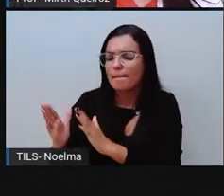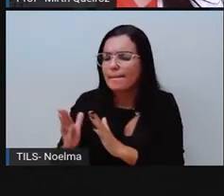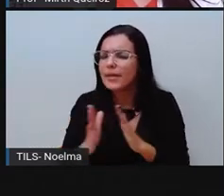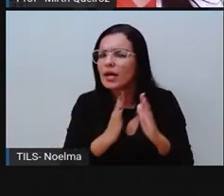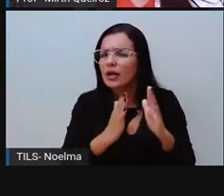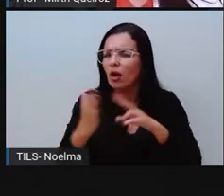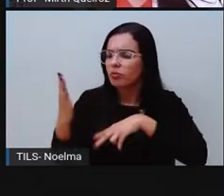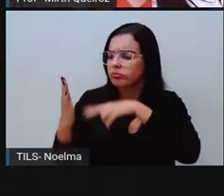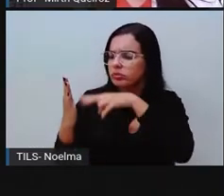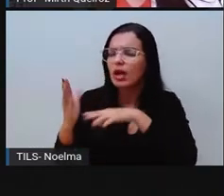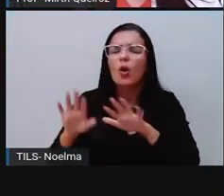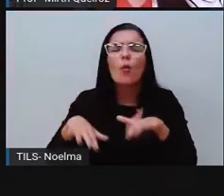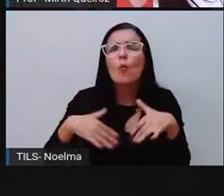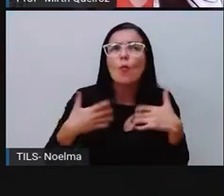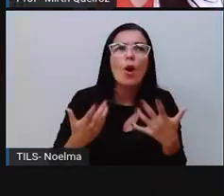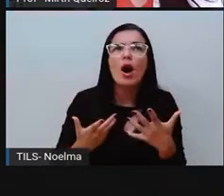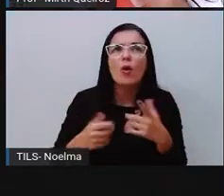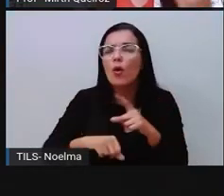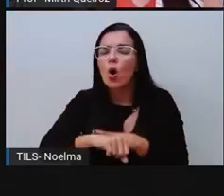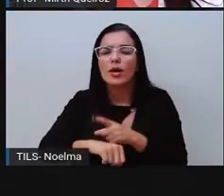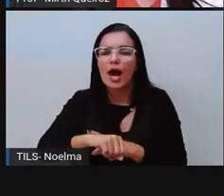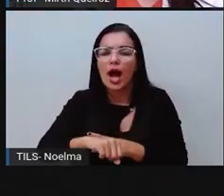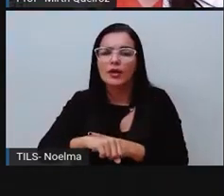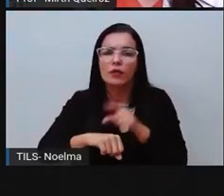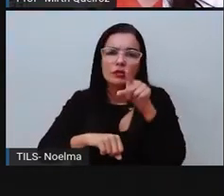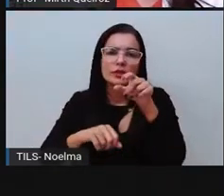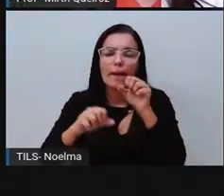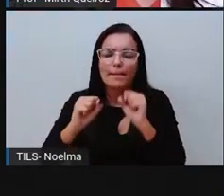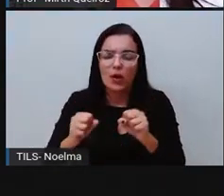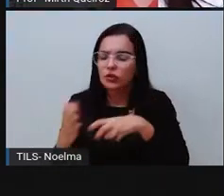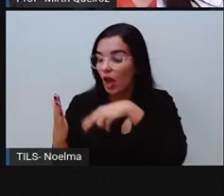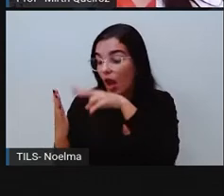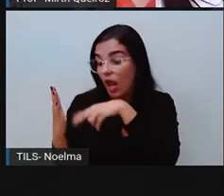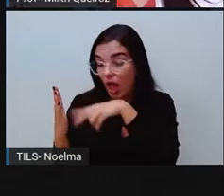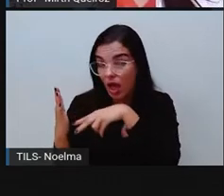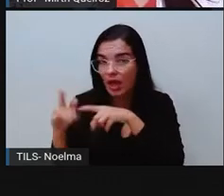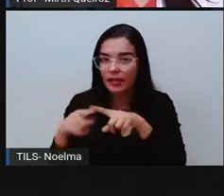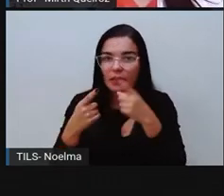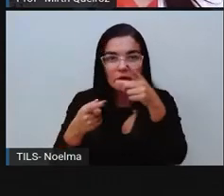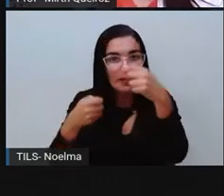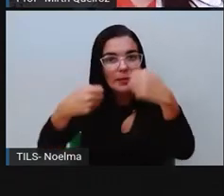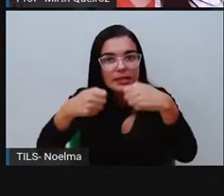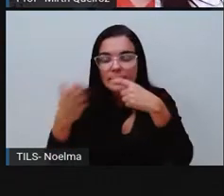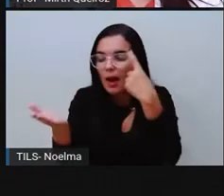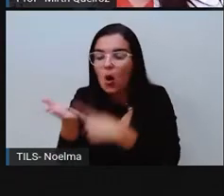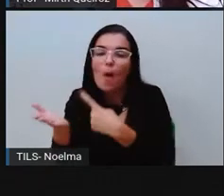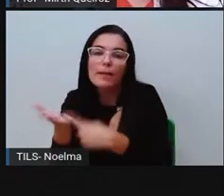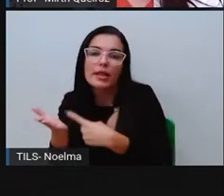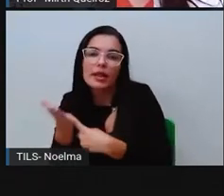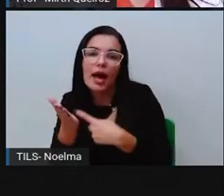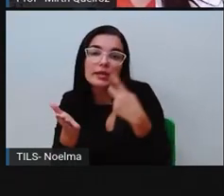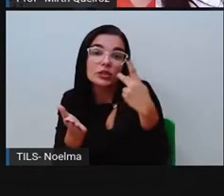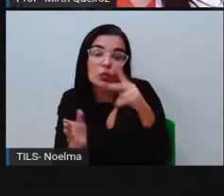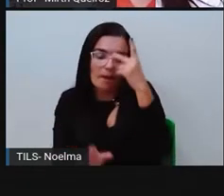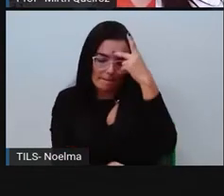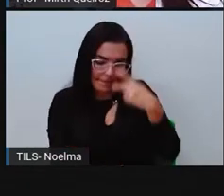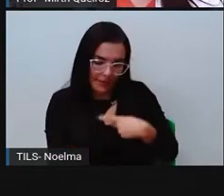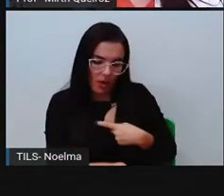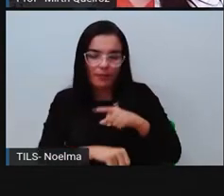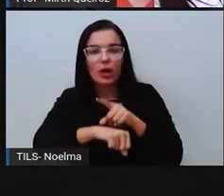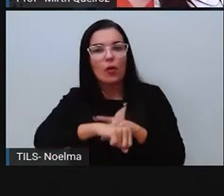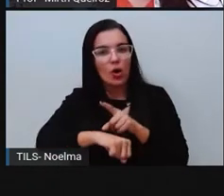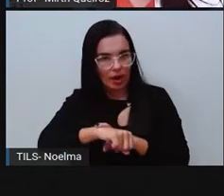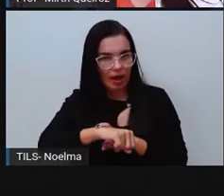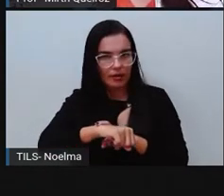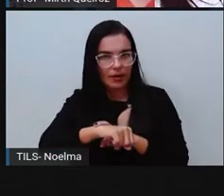livro, no dia que a Pró envia um texto, no dia que a Pró pede para vocês uma pesquisa. É importante que a gente realize essa leitura todos